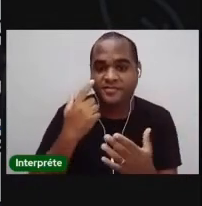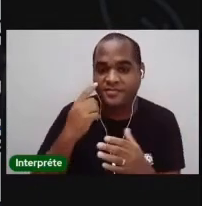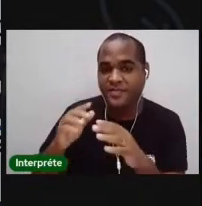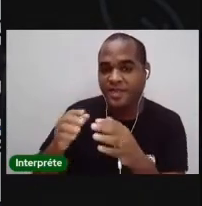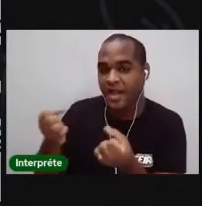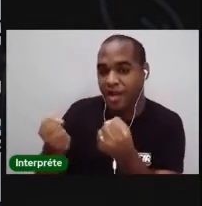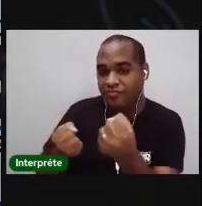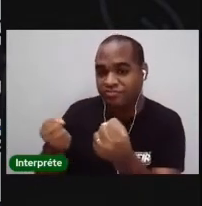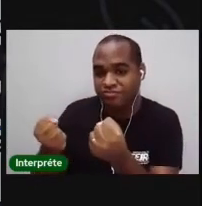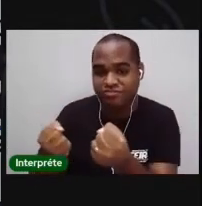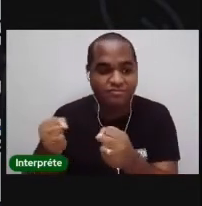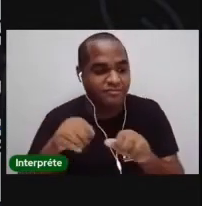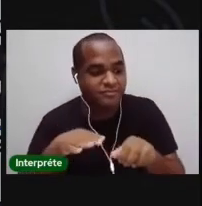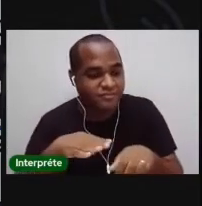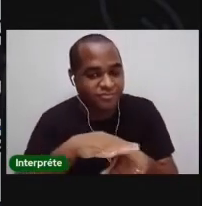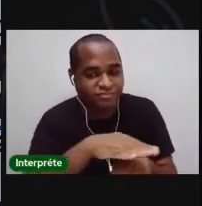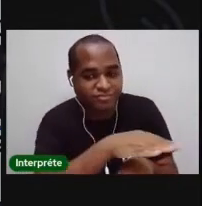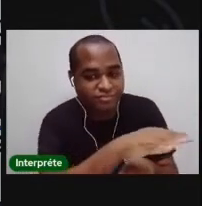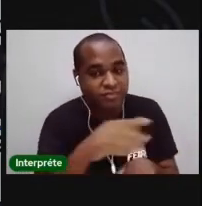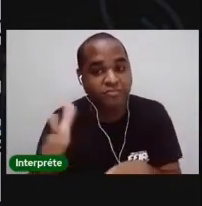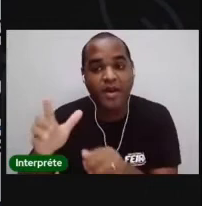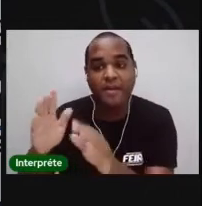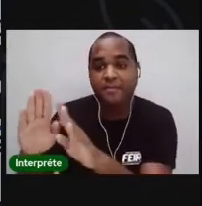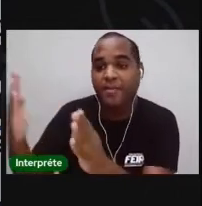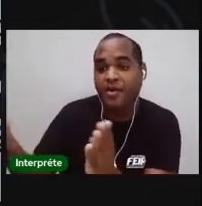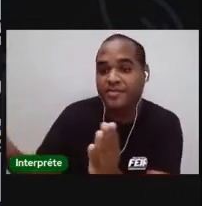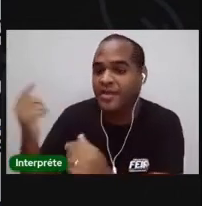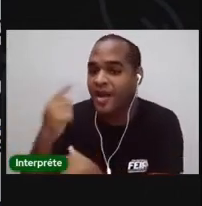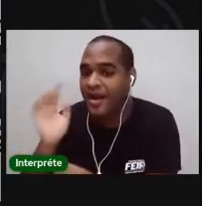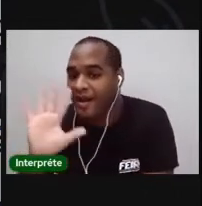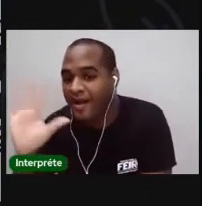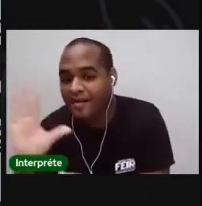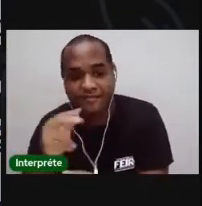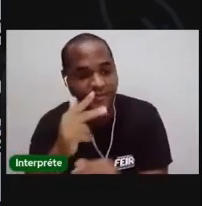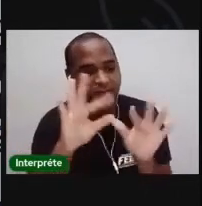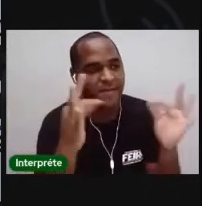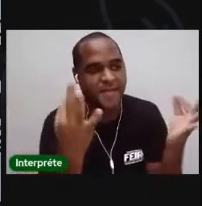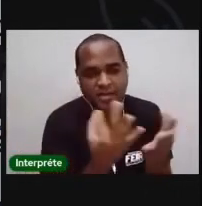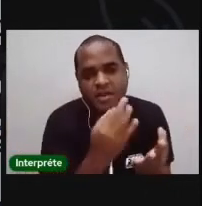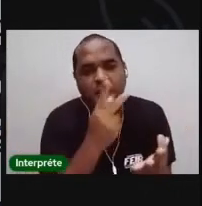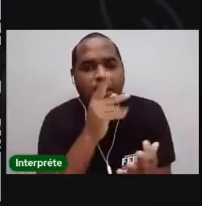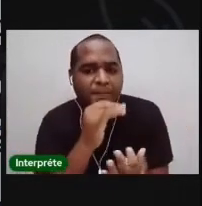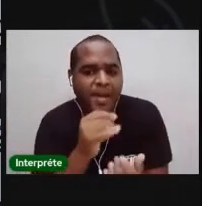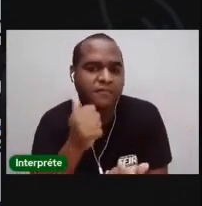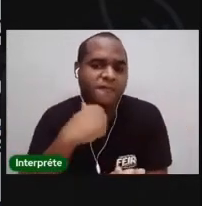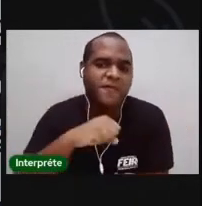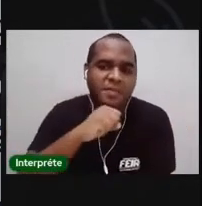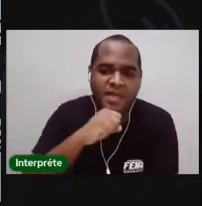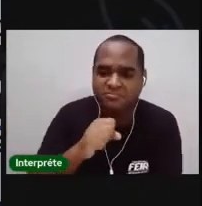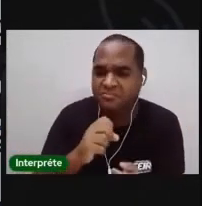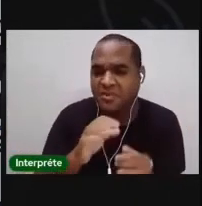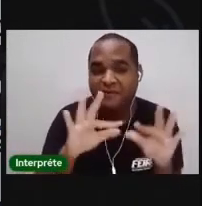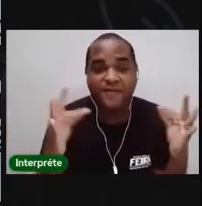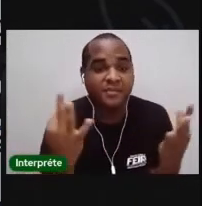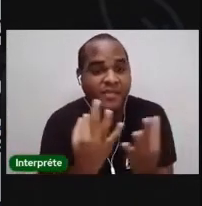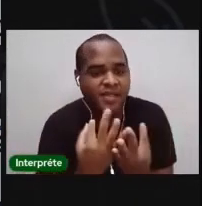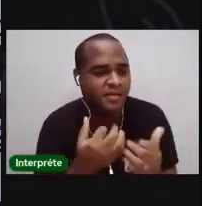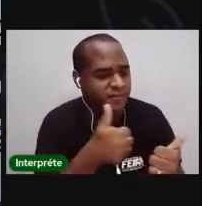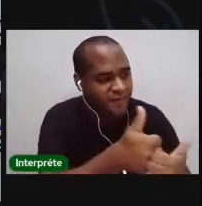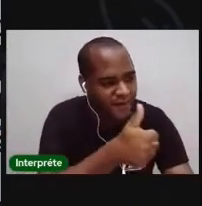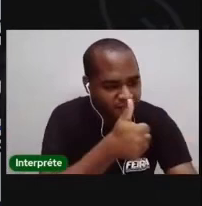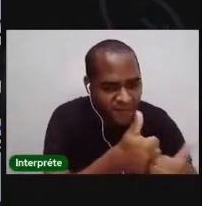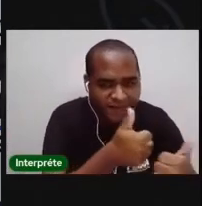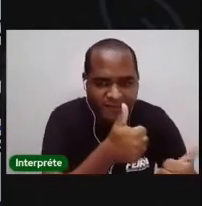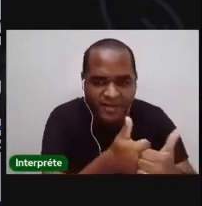aparece na porta distante, vai na casa dos parentes de vocês, visita os pais, familiares. Não precisa chegar perto,